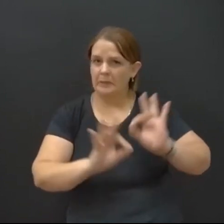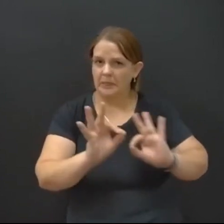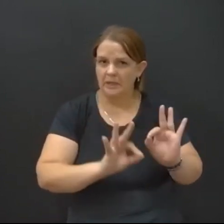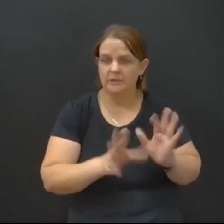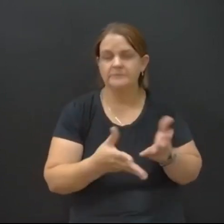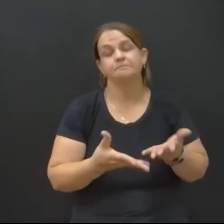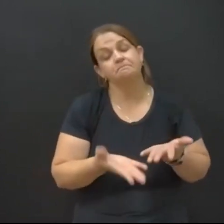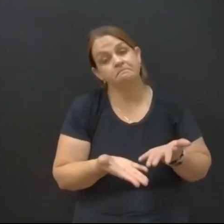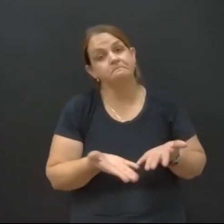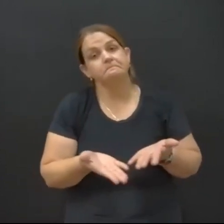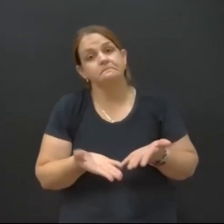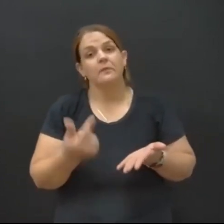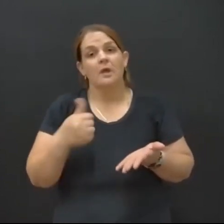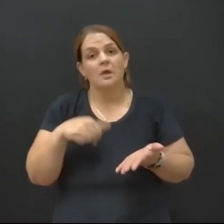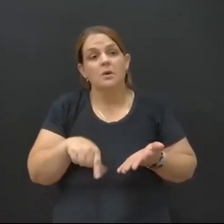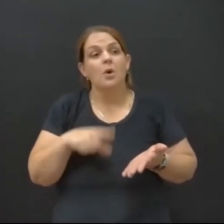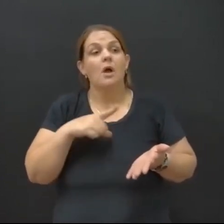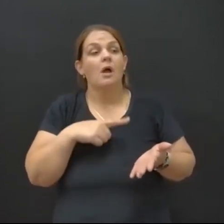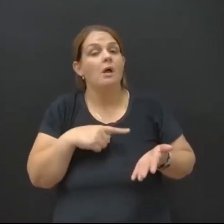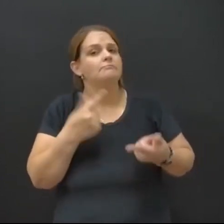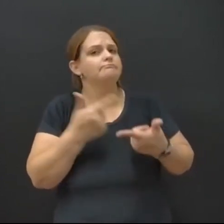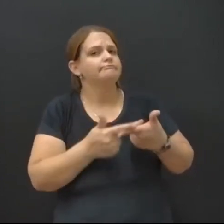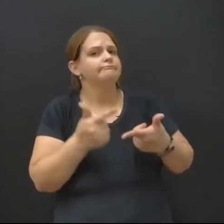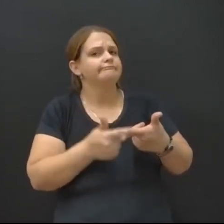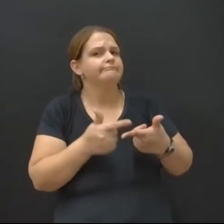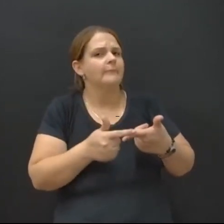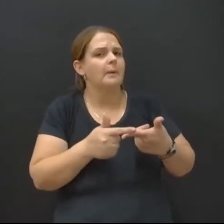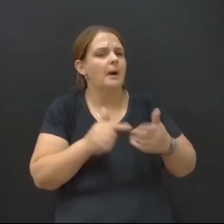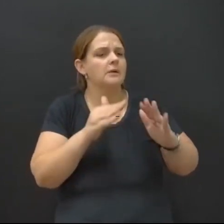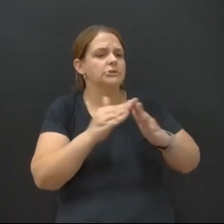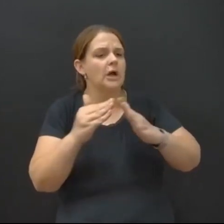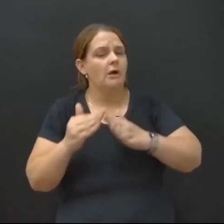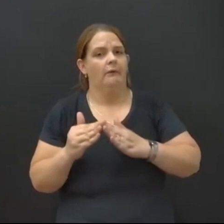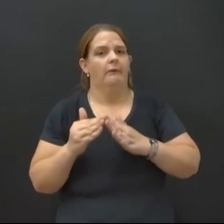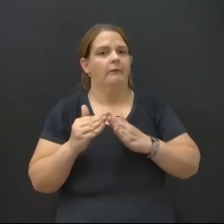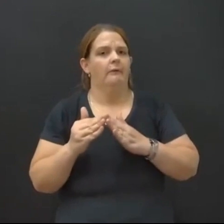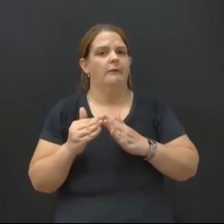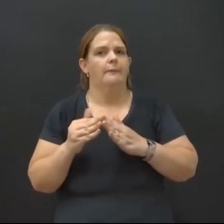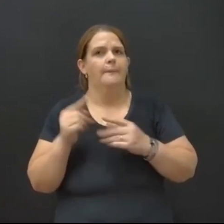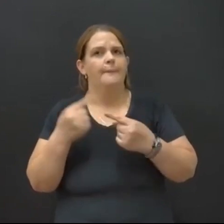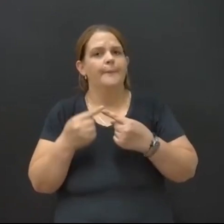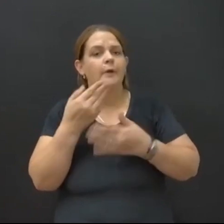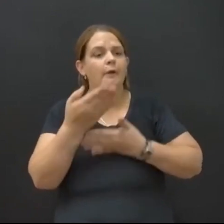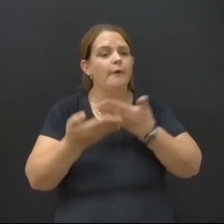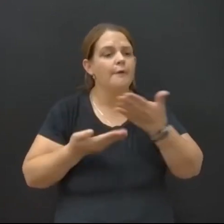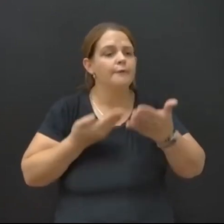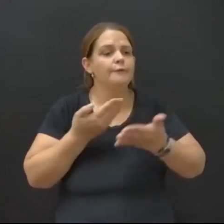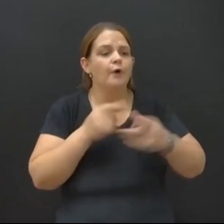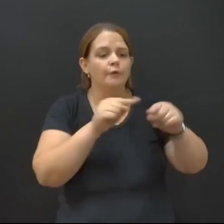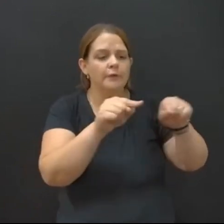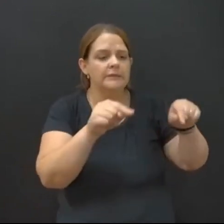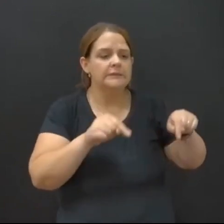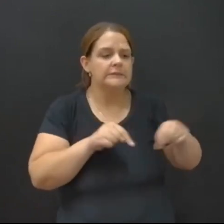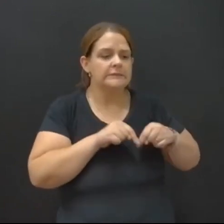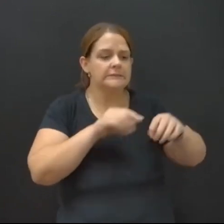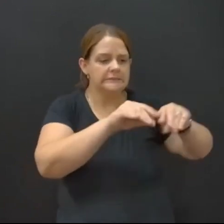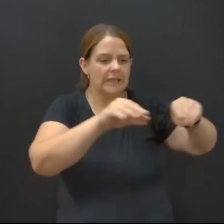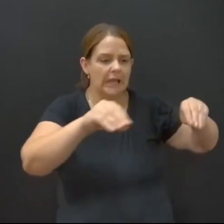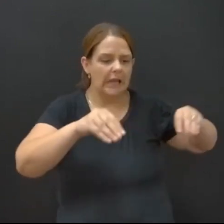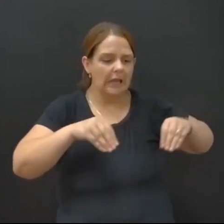e isso aqui é um problema de habitação, porque envolve cada terreno, cada casa,